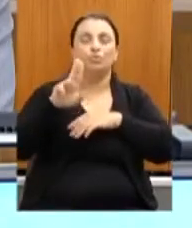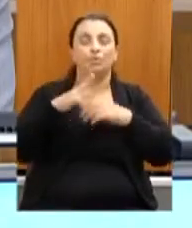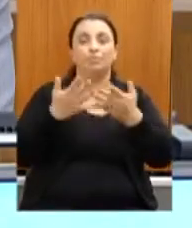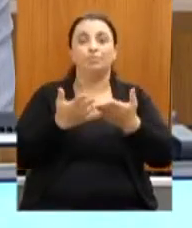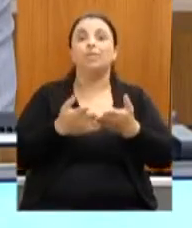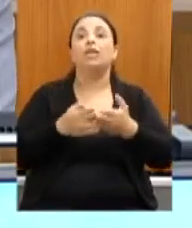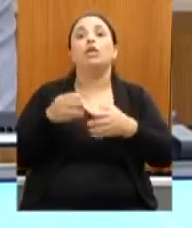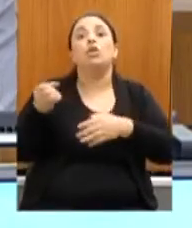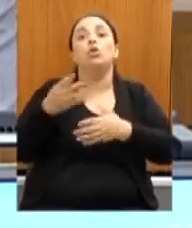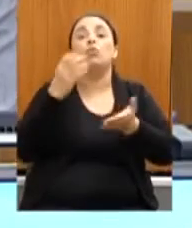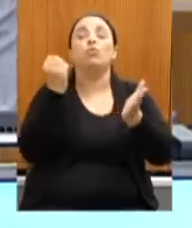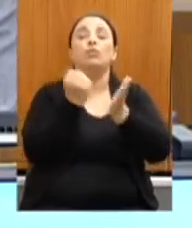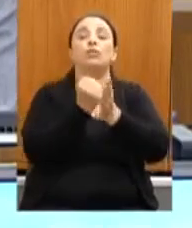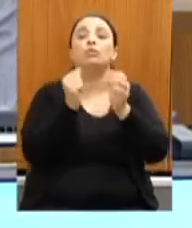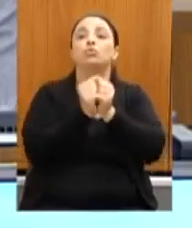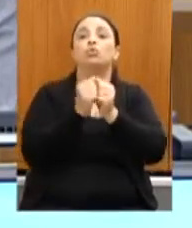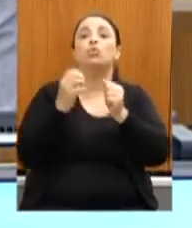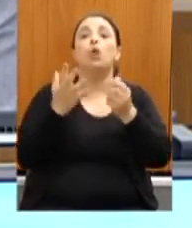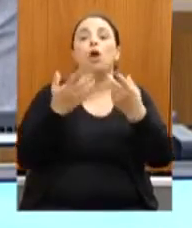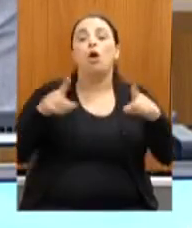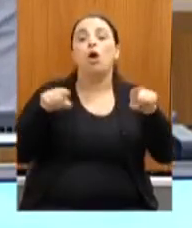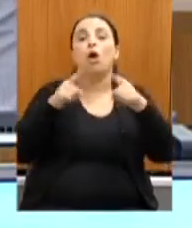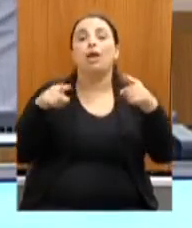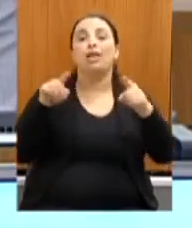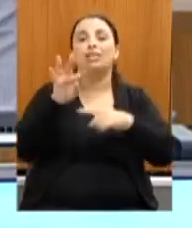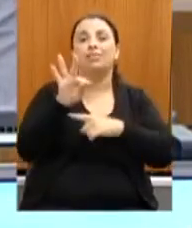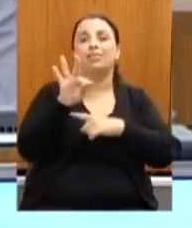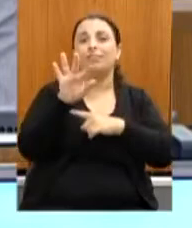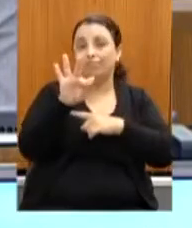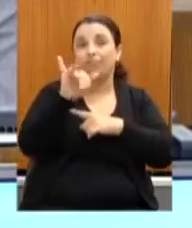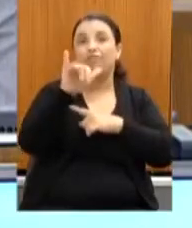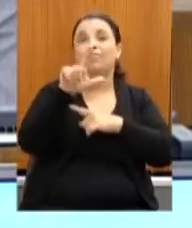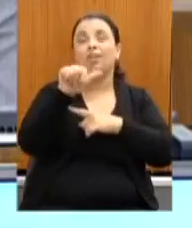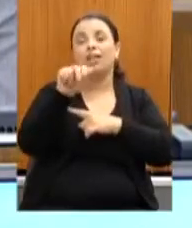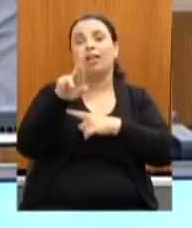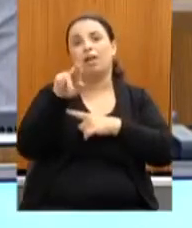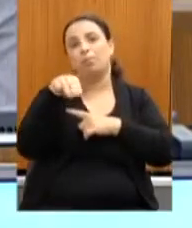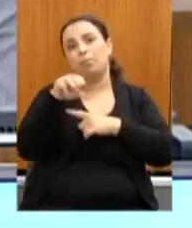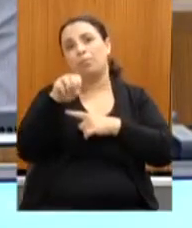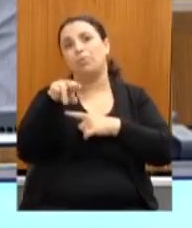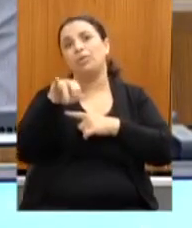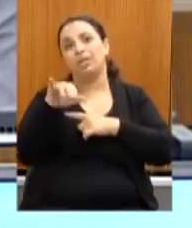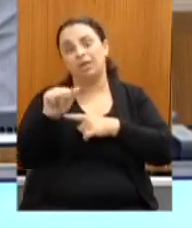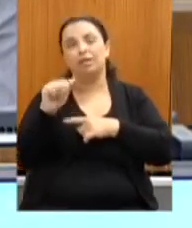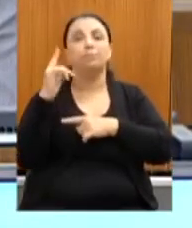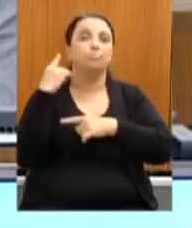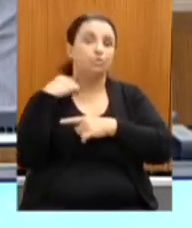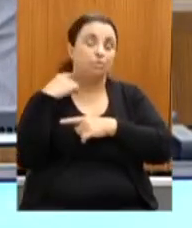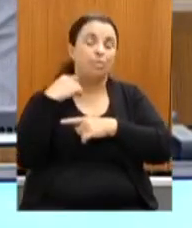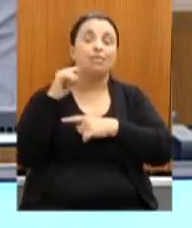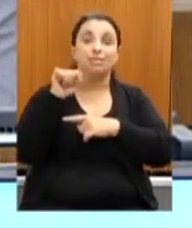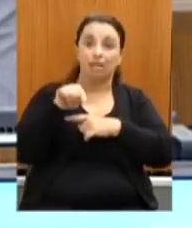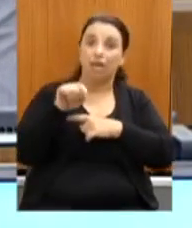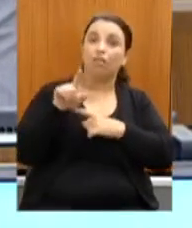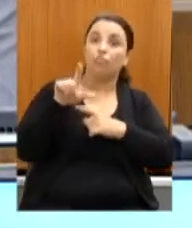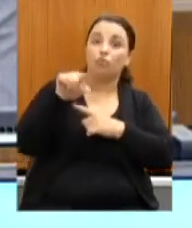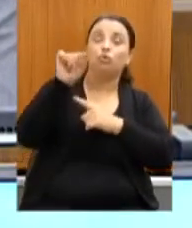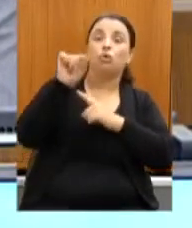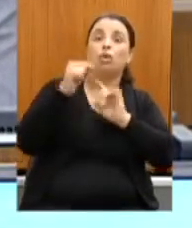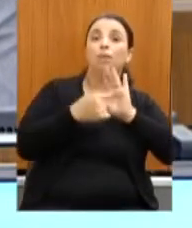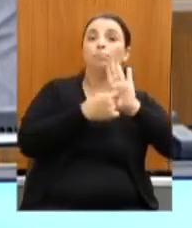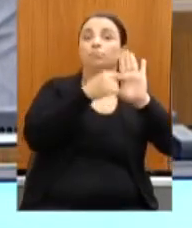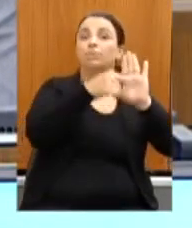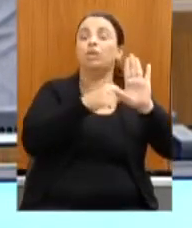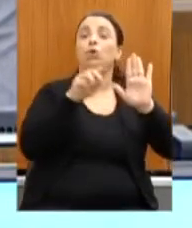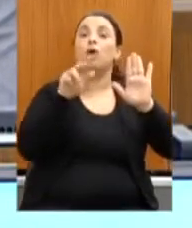Orquestra Filarmônica, é celebrado esse ano, e ela foi indicada ao Grêmio Latino 2020,